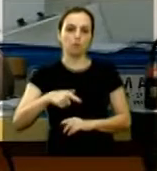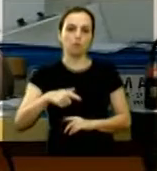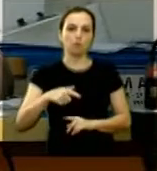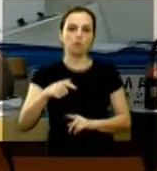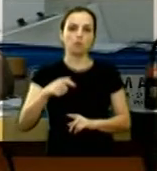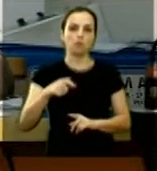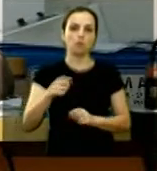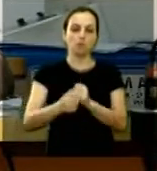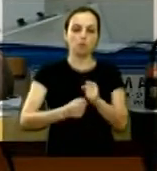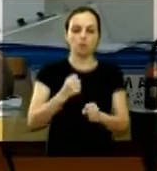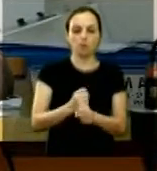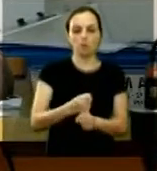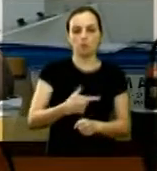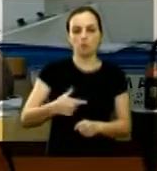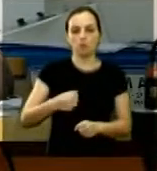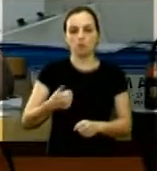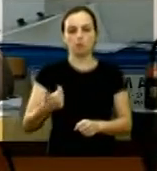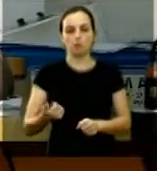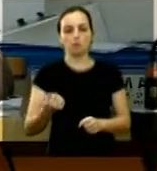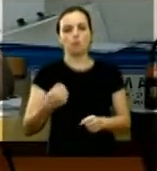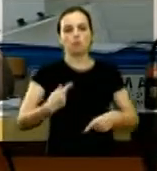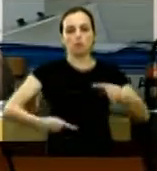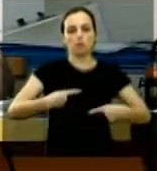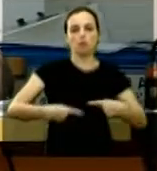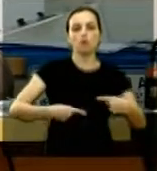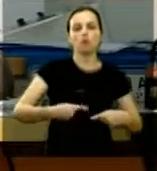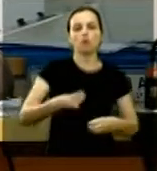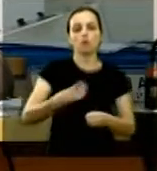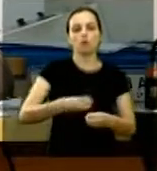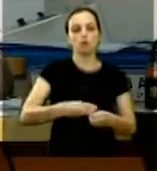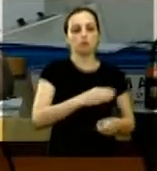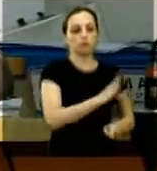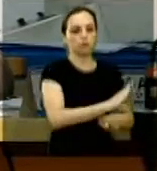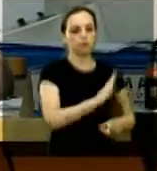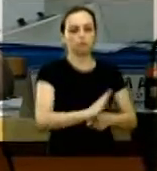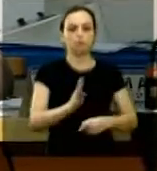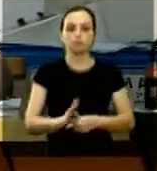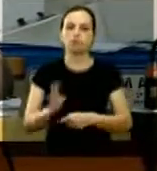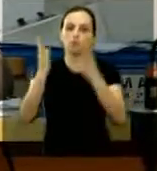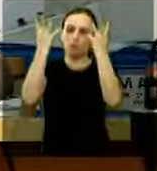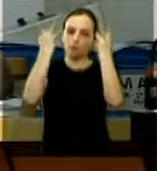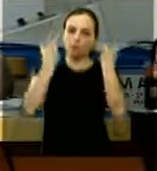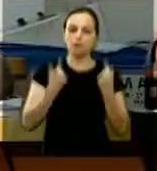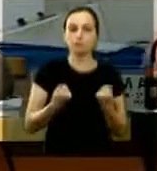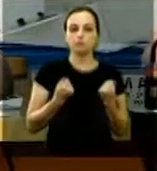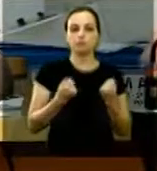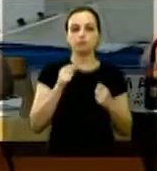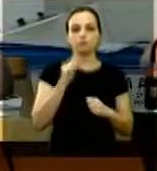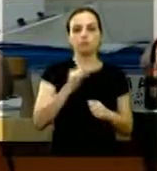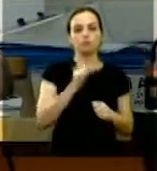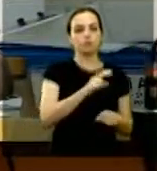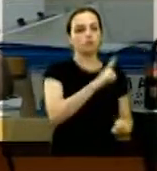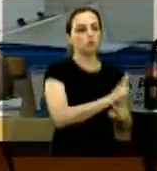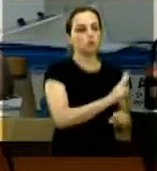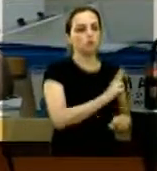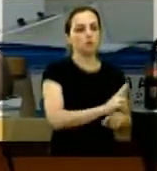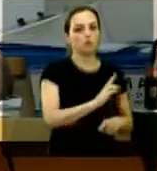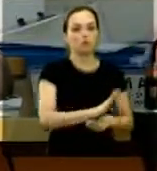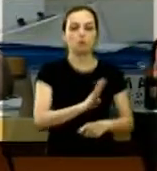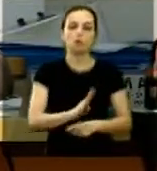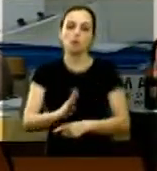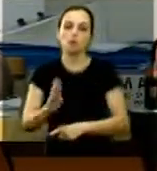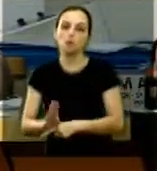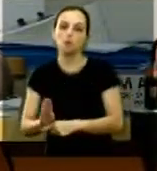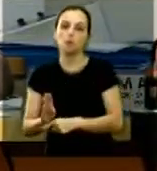2012 que institui a política municipal de proteção aos animais de modo a estabelecer que aos cuidador tutor ou